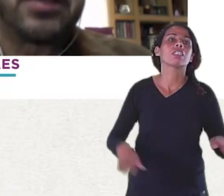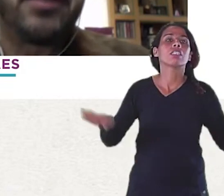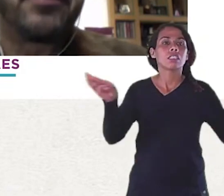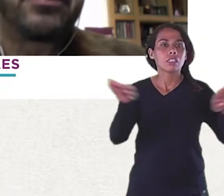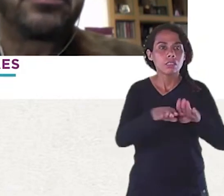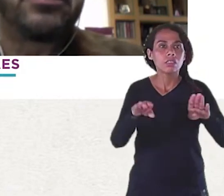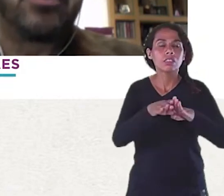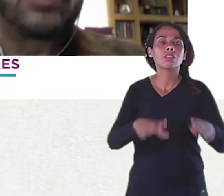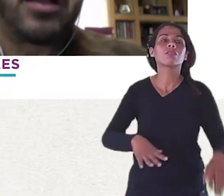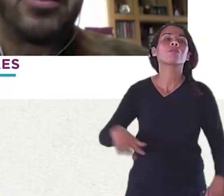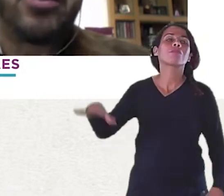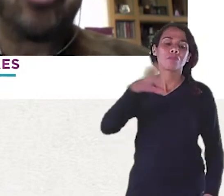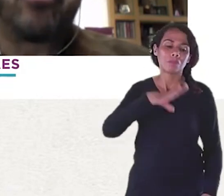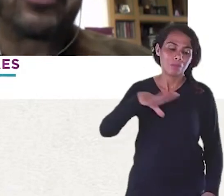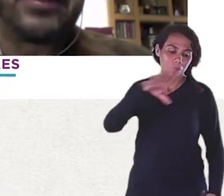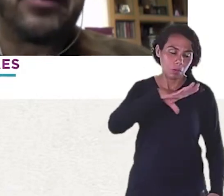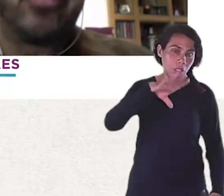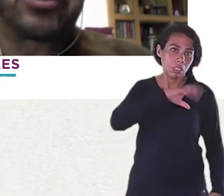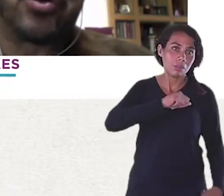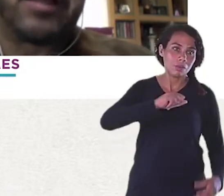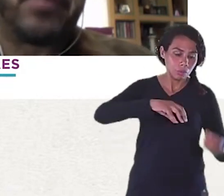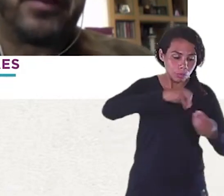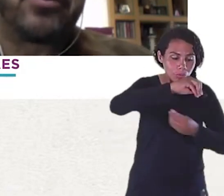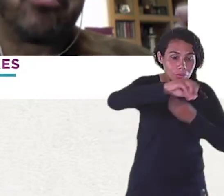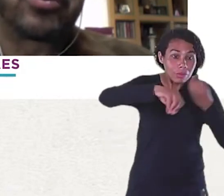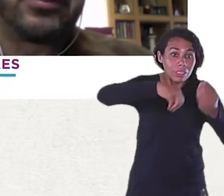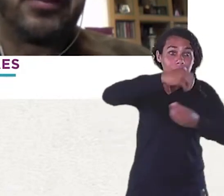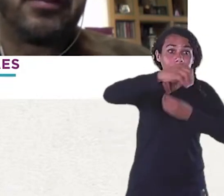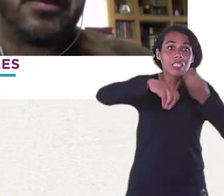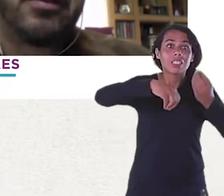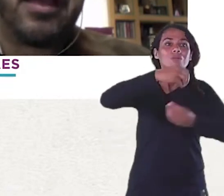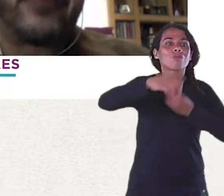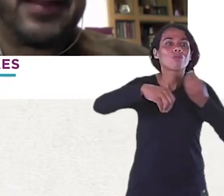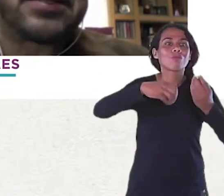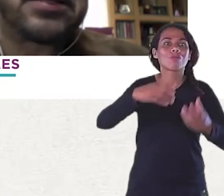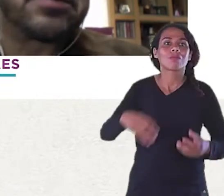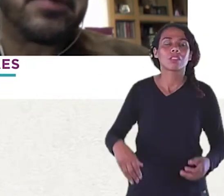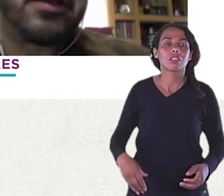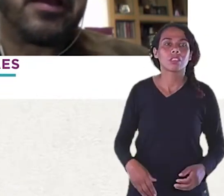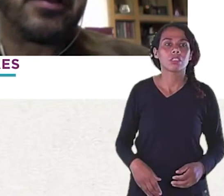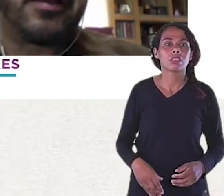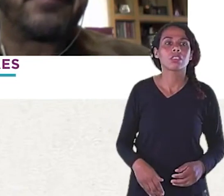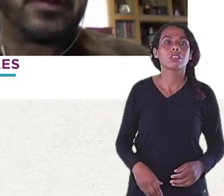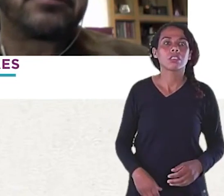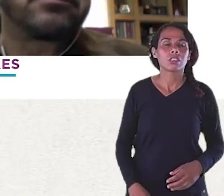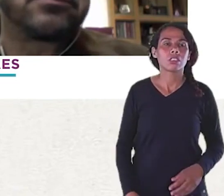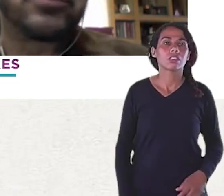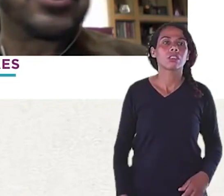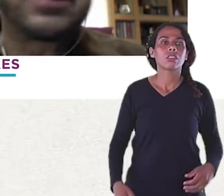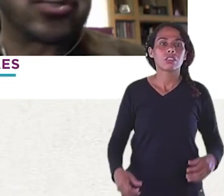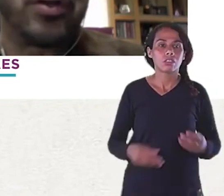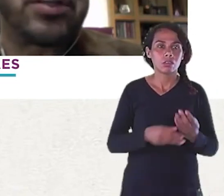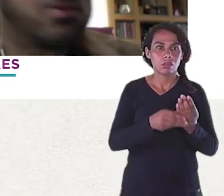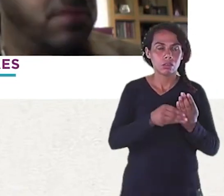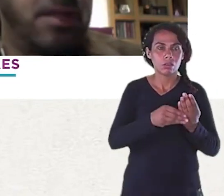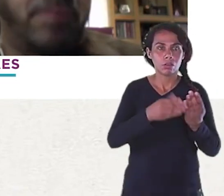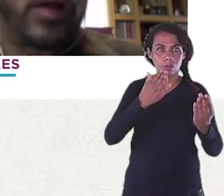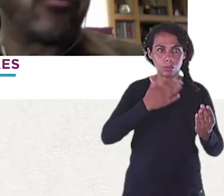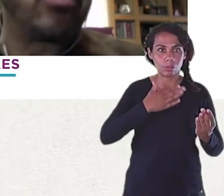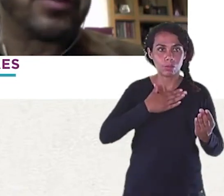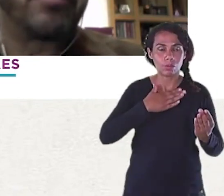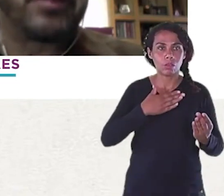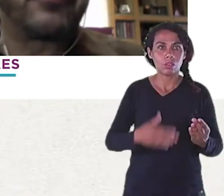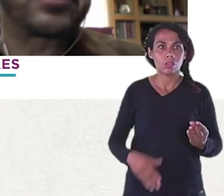eu acho que eu consegui Não dá Eu não botei Notas de rodapé Não botei referências Bibliográficas Citações